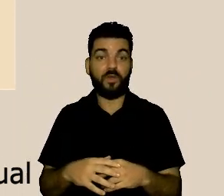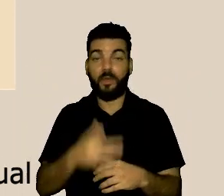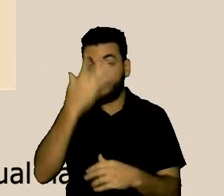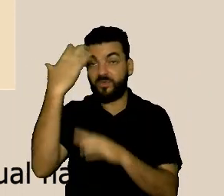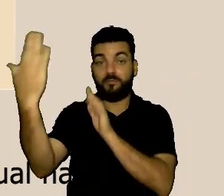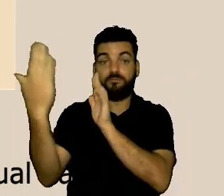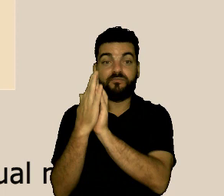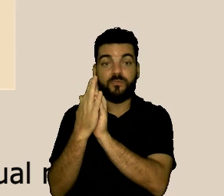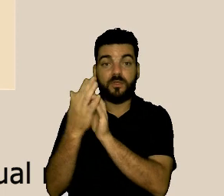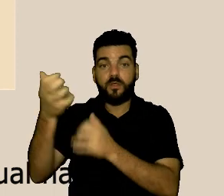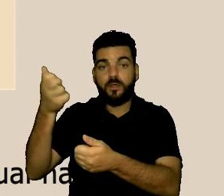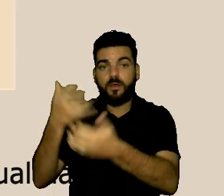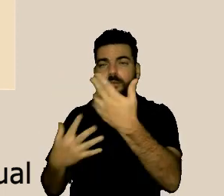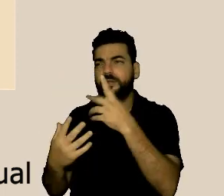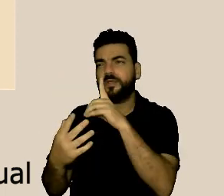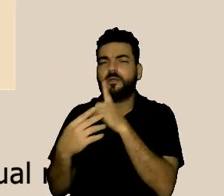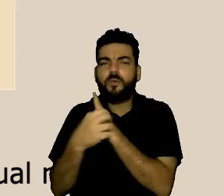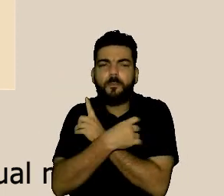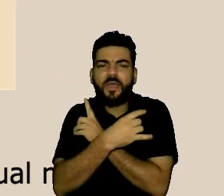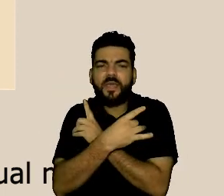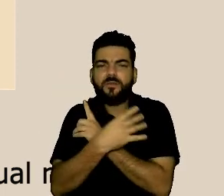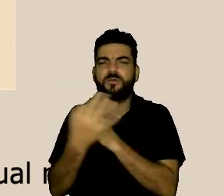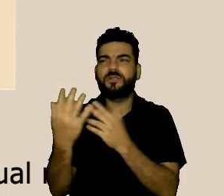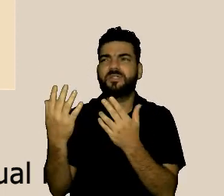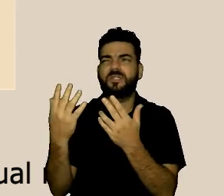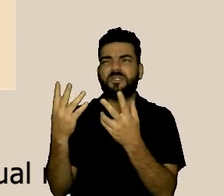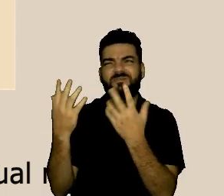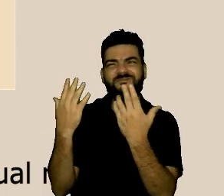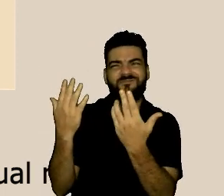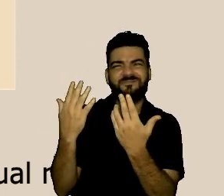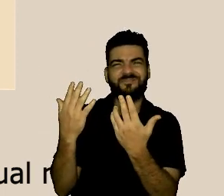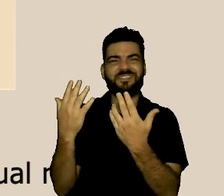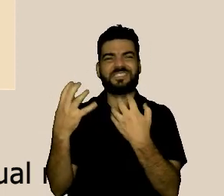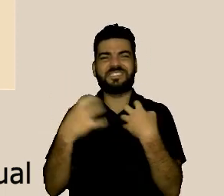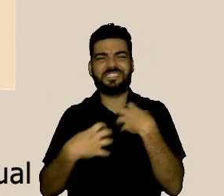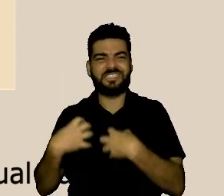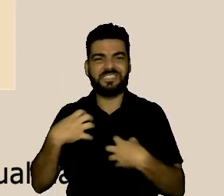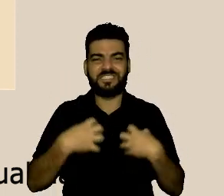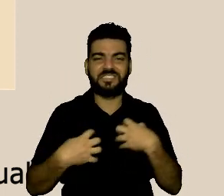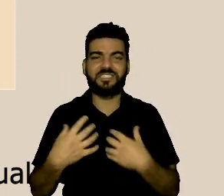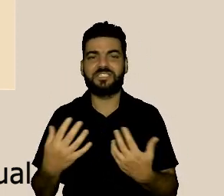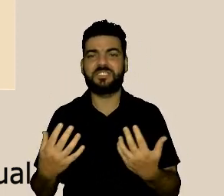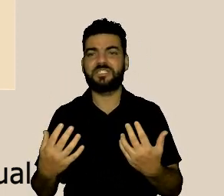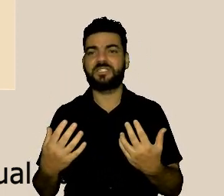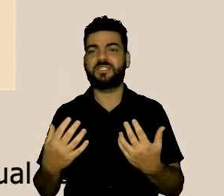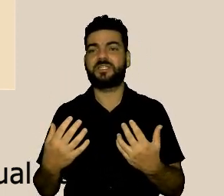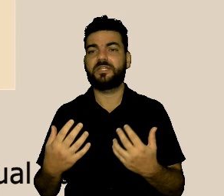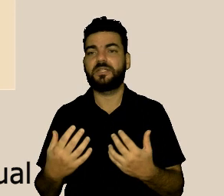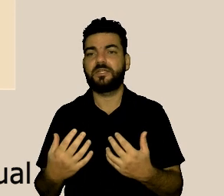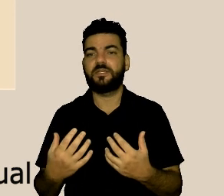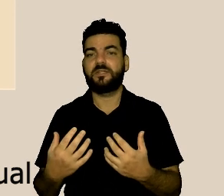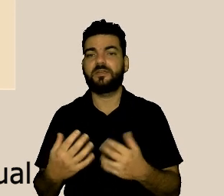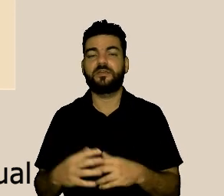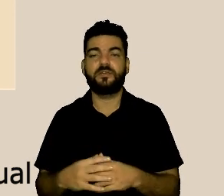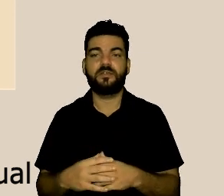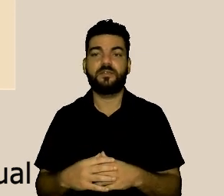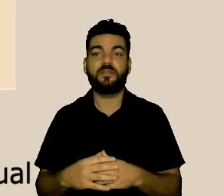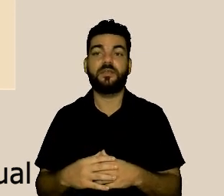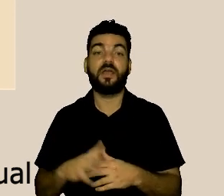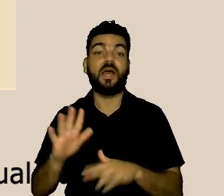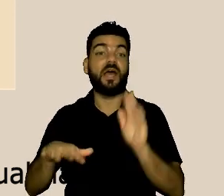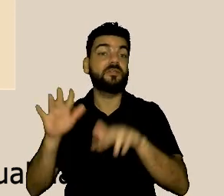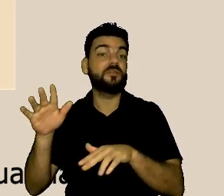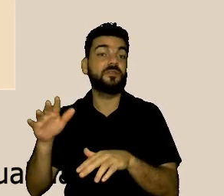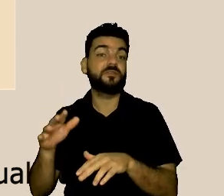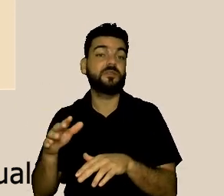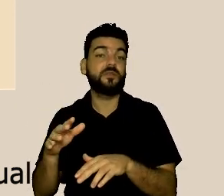um silêncio tão profundo, tão profundo que quase sempre ele se transformava em um choro muito